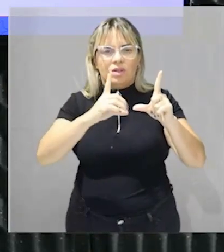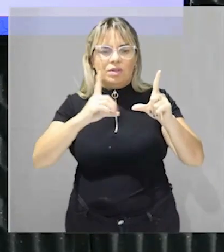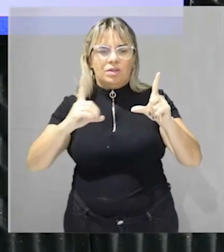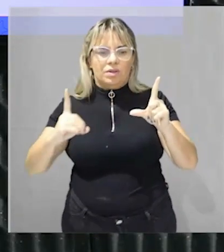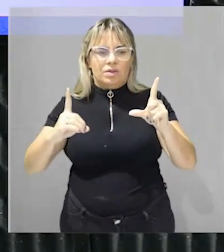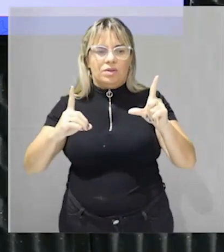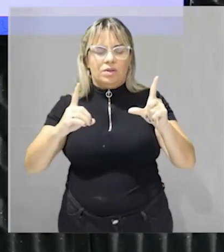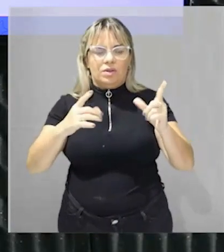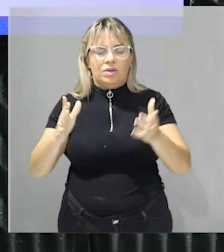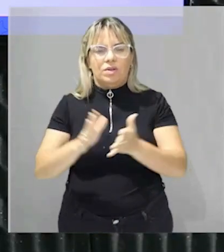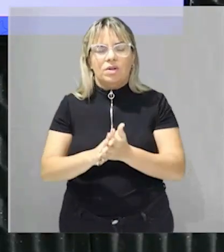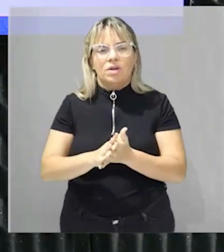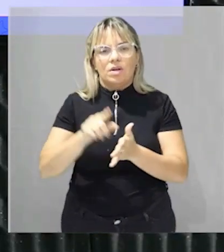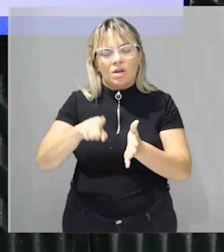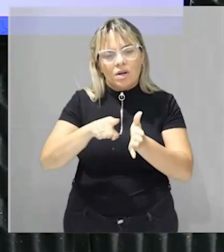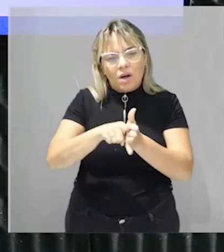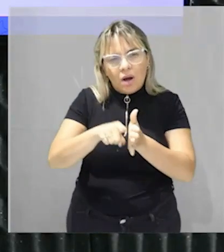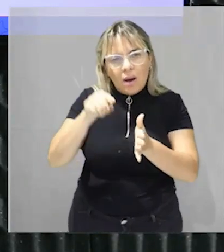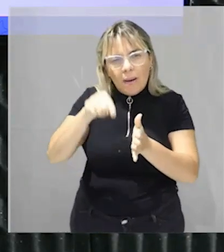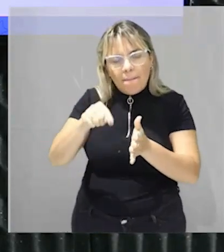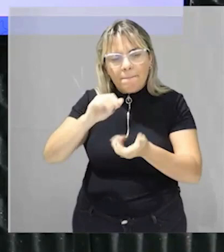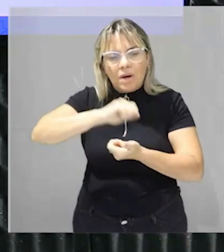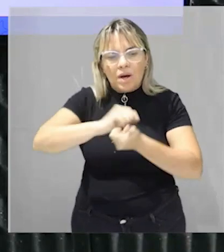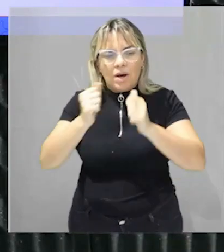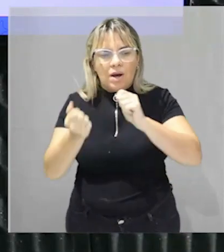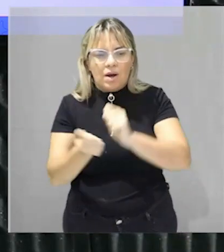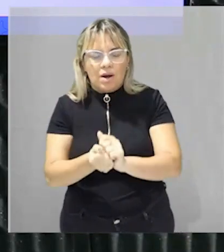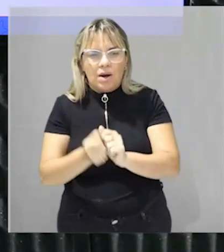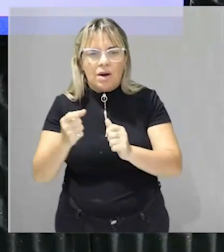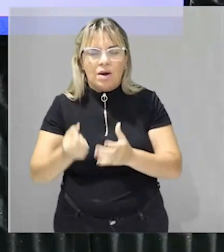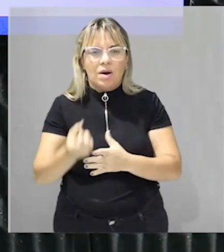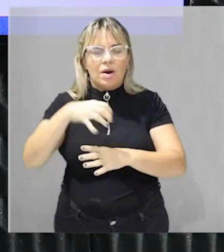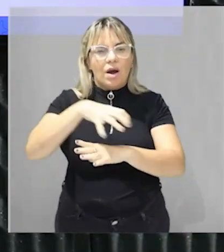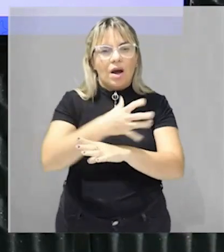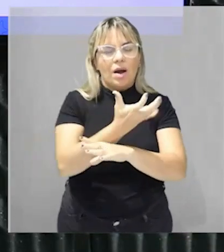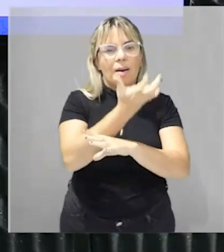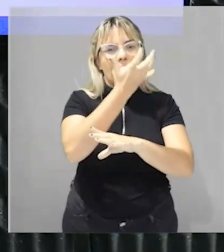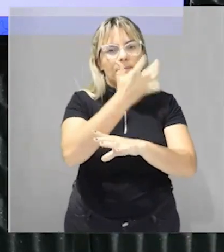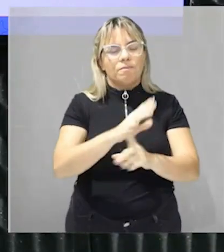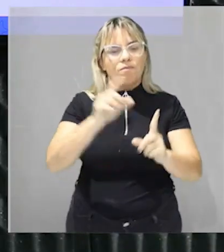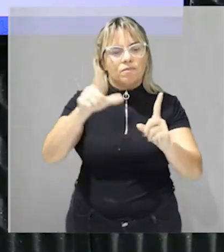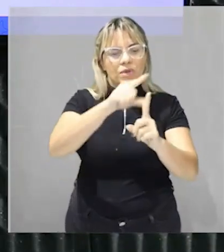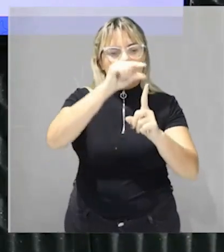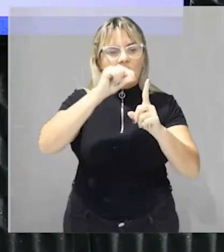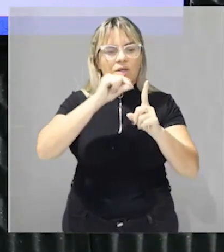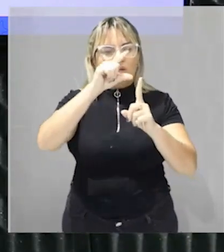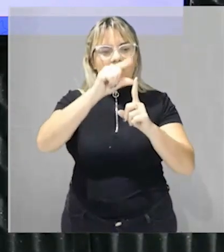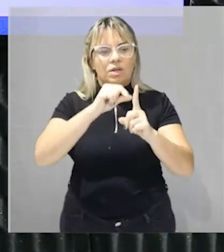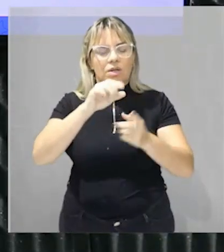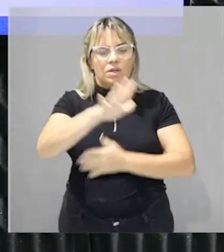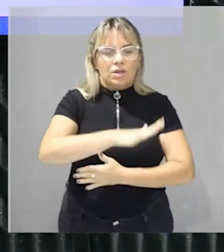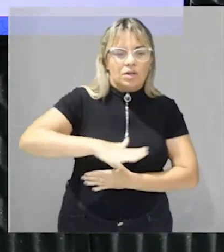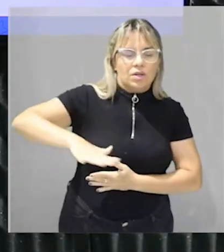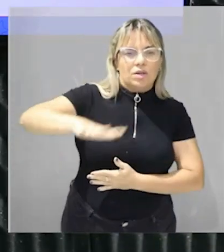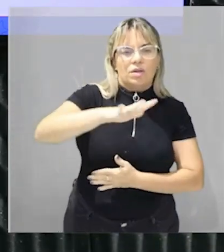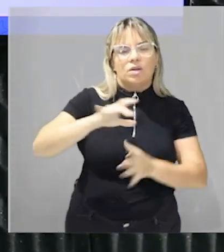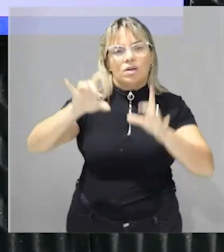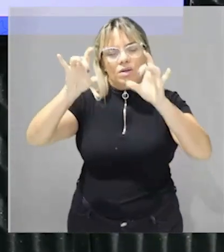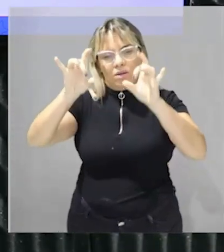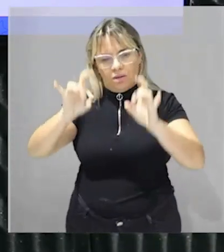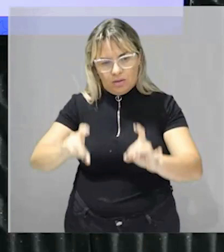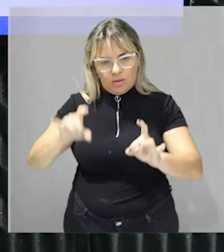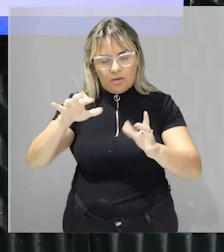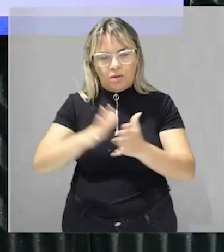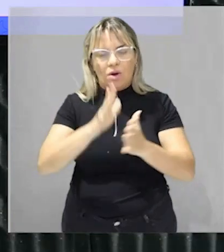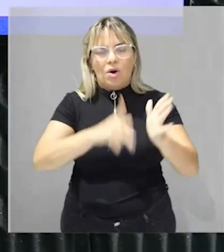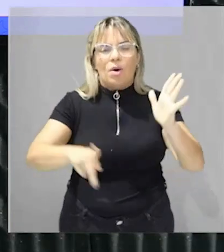D se buscou adaptar os cultivos ao que? aos elementos ambientais segulares ou seja particulares de cada